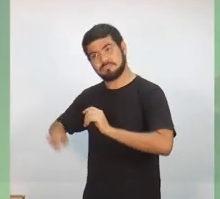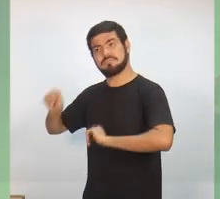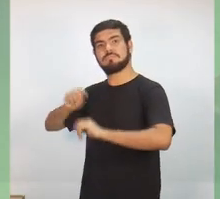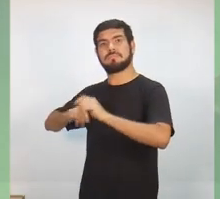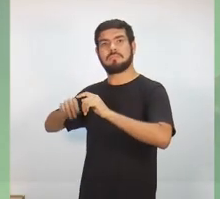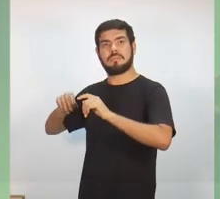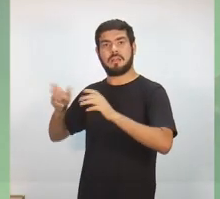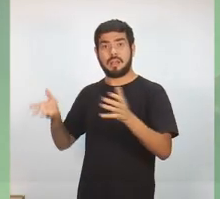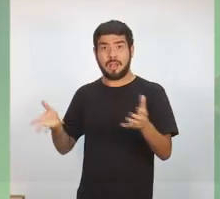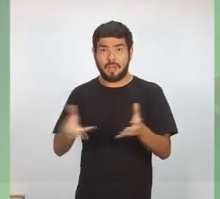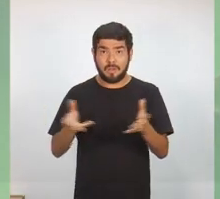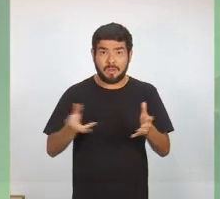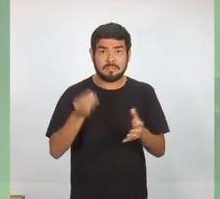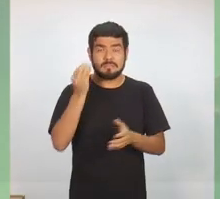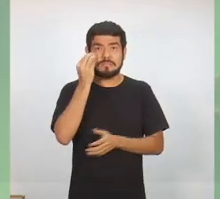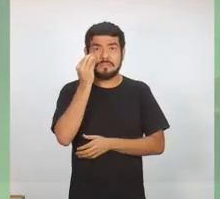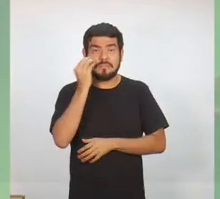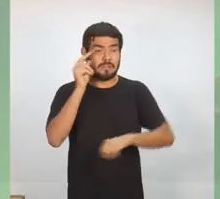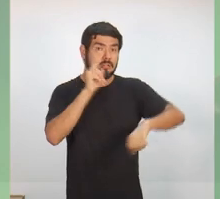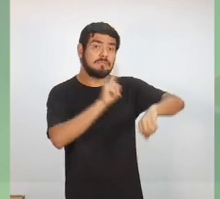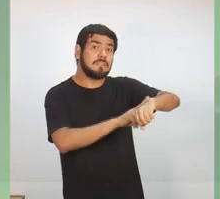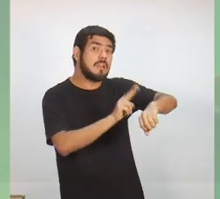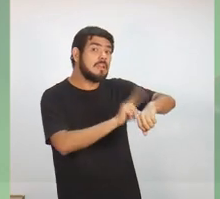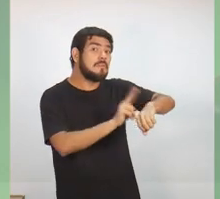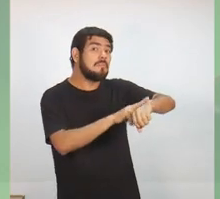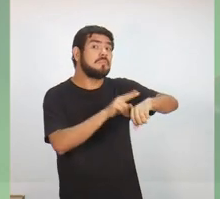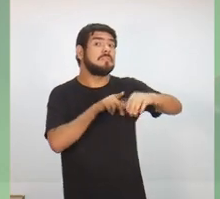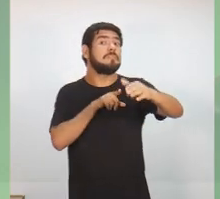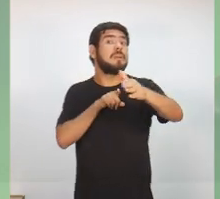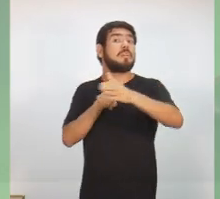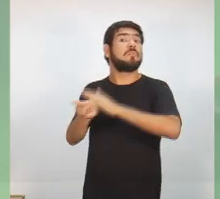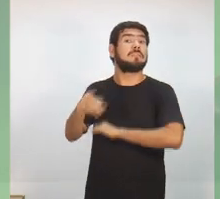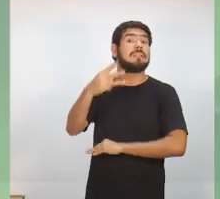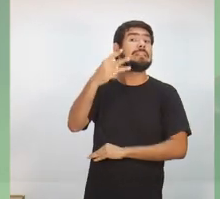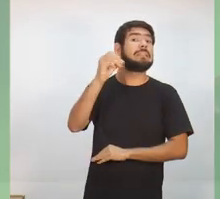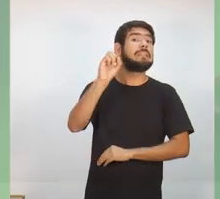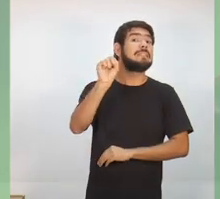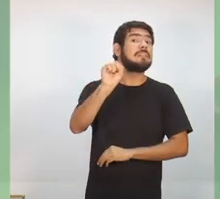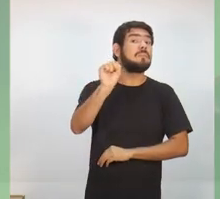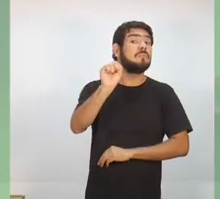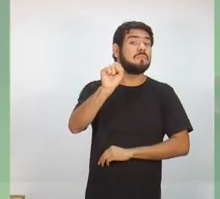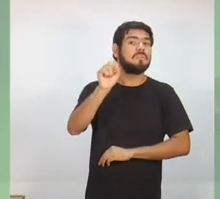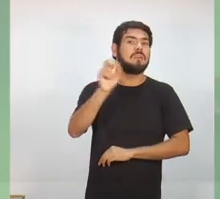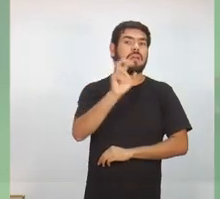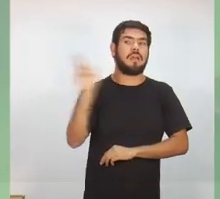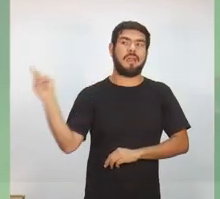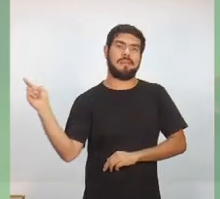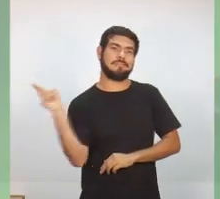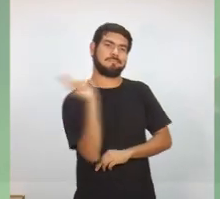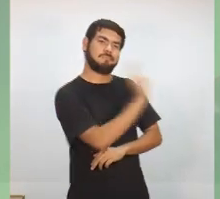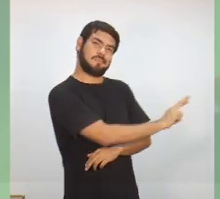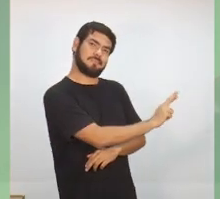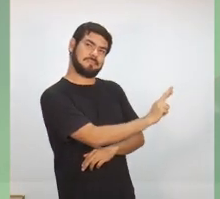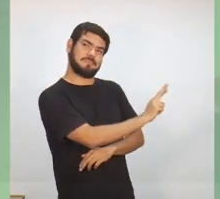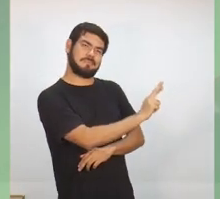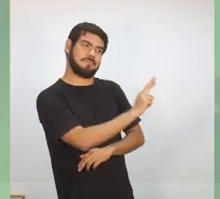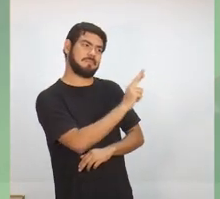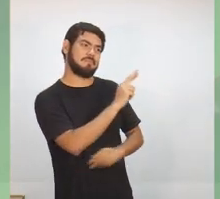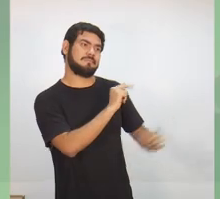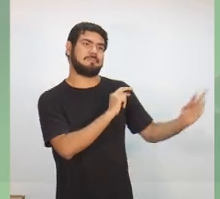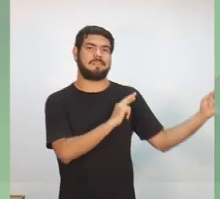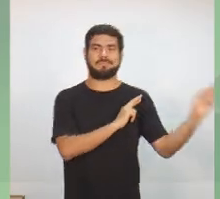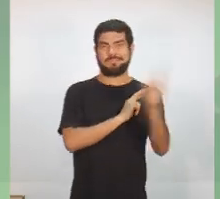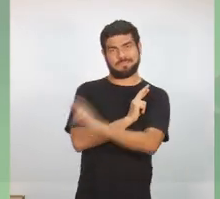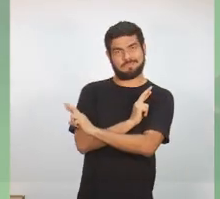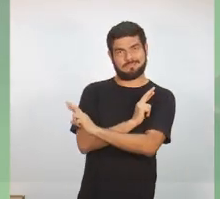e a gente agora vai estabelecer o tempo de pergunta de 30 segundos e a resposta com réplica e tréplica. Lembrando